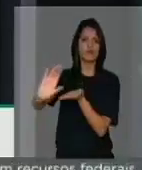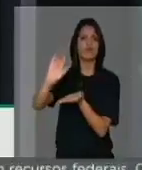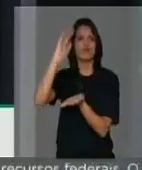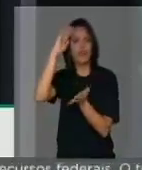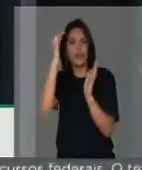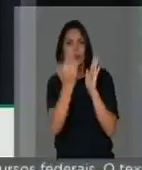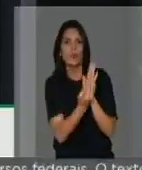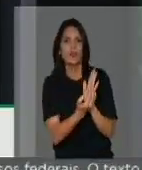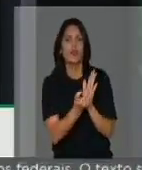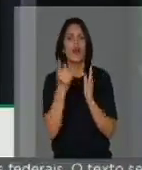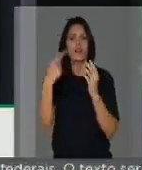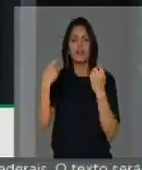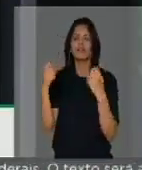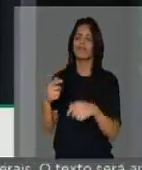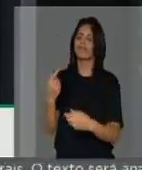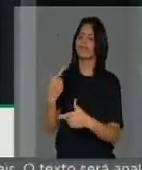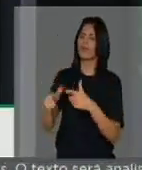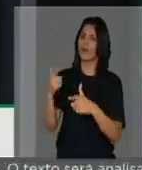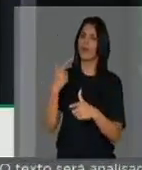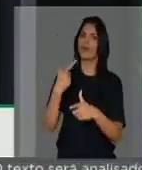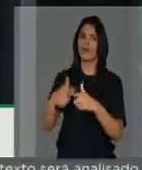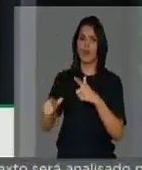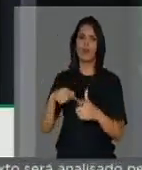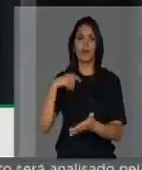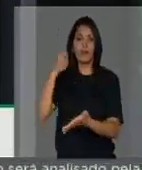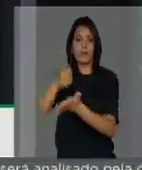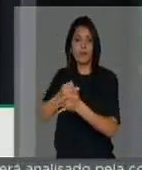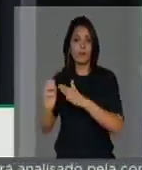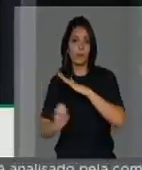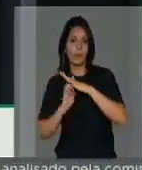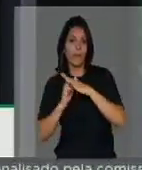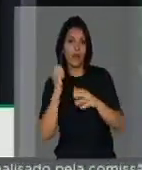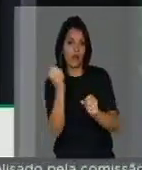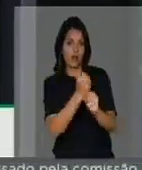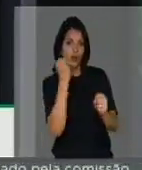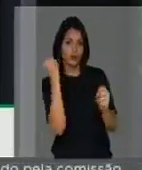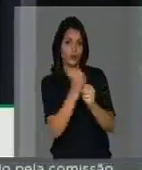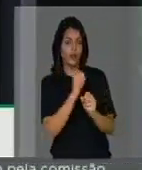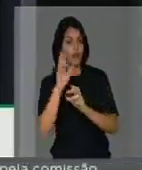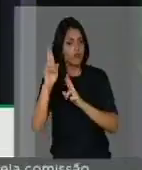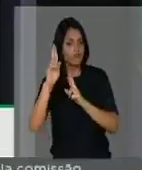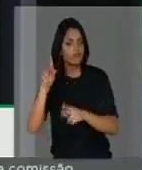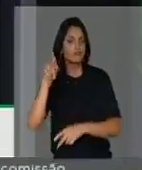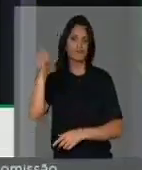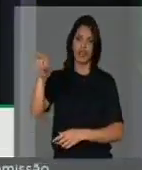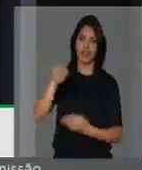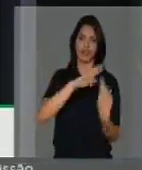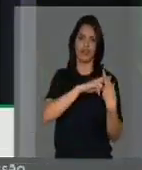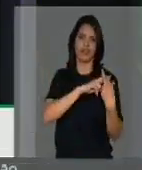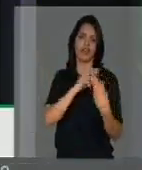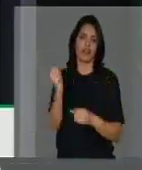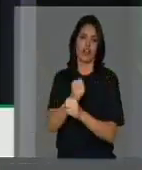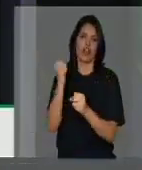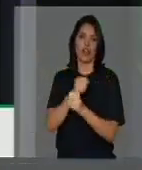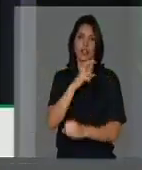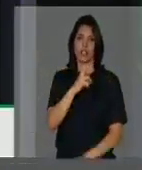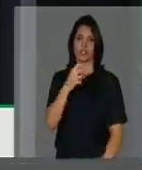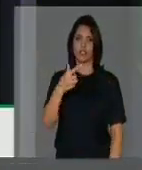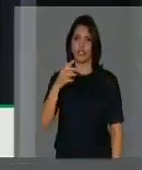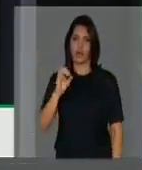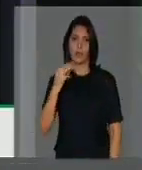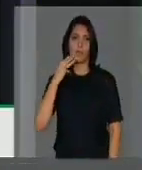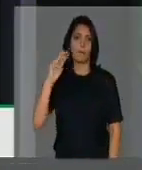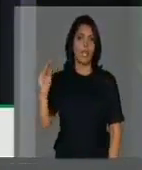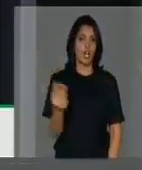o que está comprometendo o pagamento de empreiteiras responsáveis pelas obras. O valor estimado é de 570 milhões para a